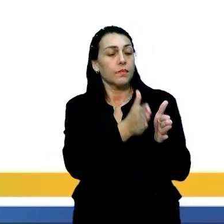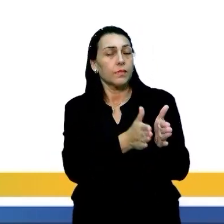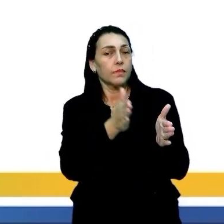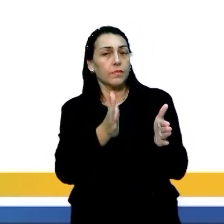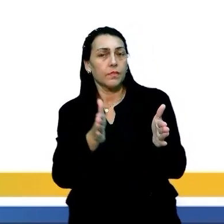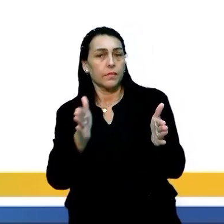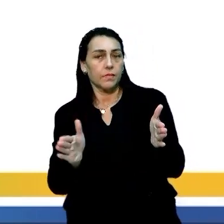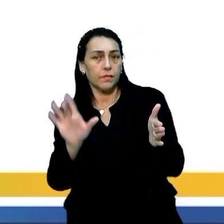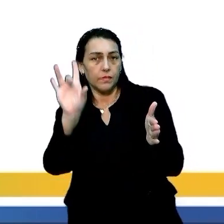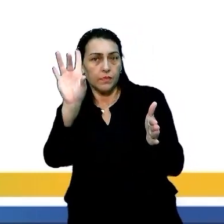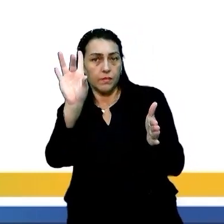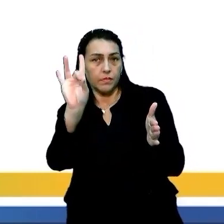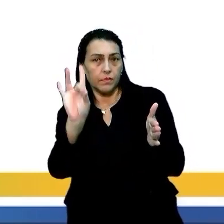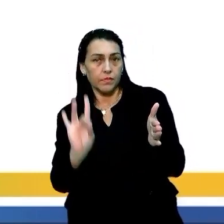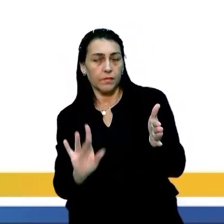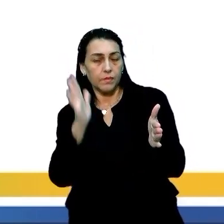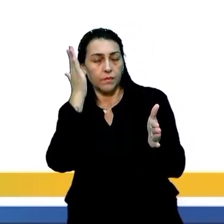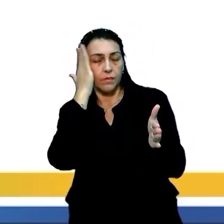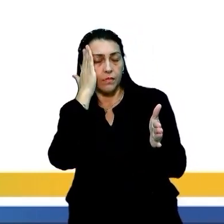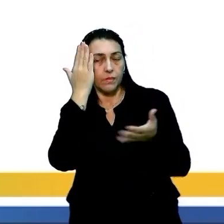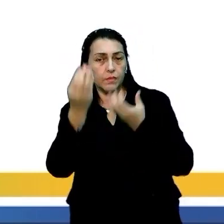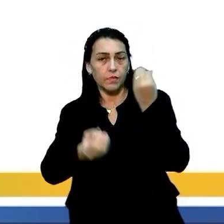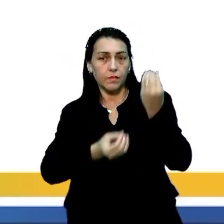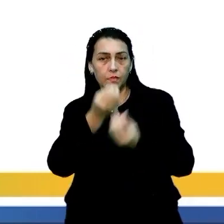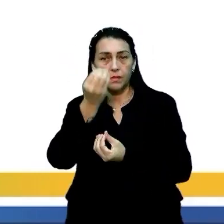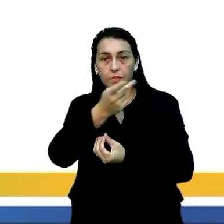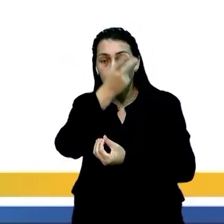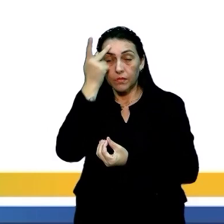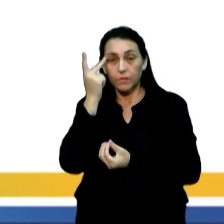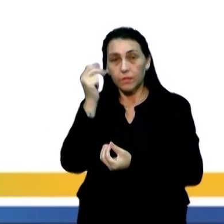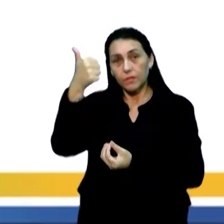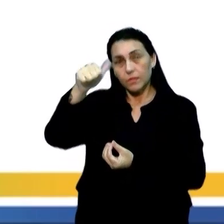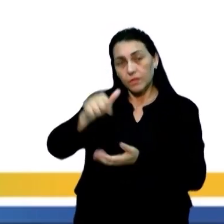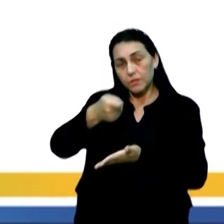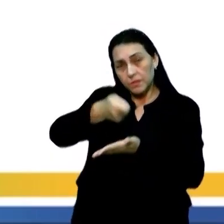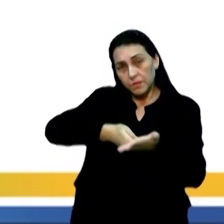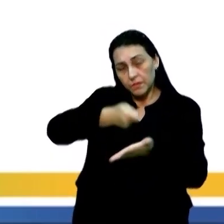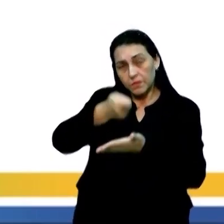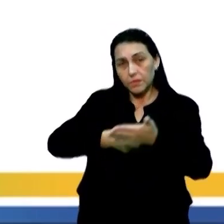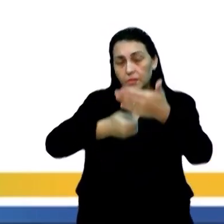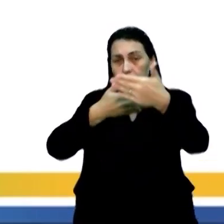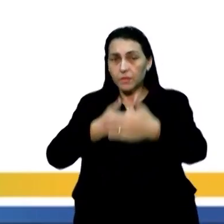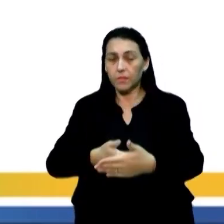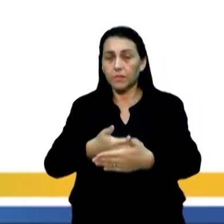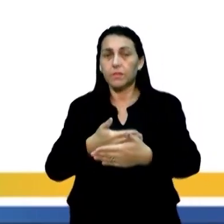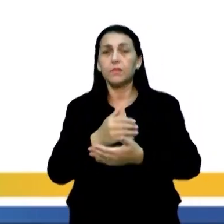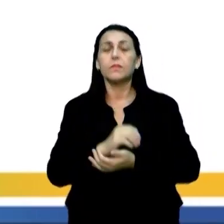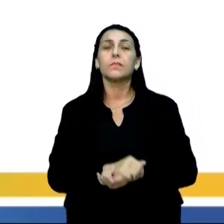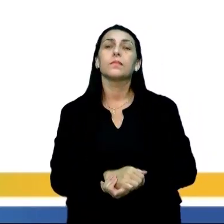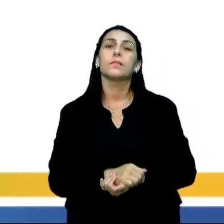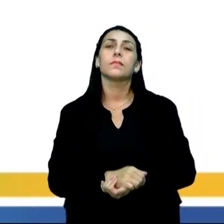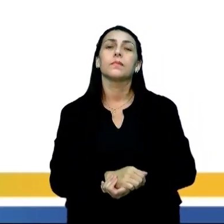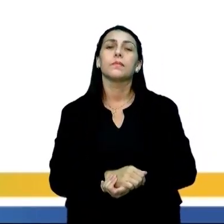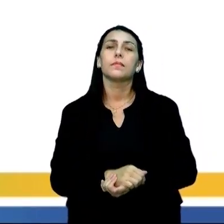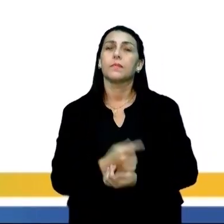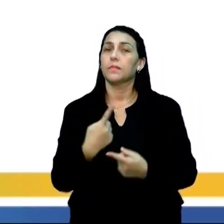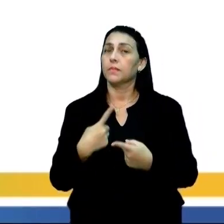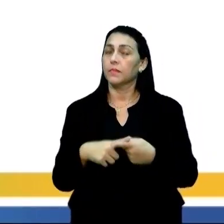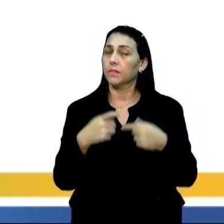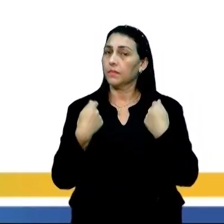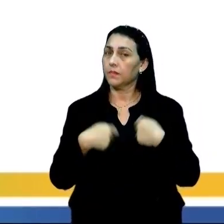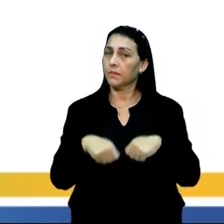Uma por uma, para entender como é que o avaliador, o examinador, vai cobrar isso na prova. Como é que ele vai me avaliar. Porque eu